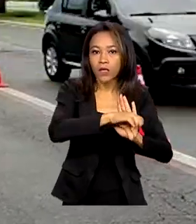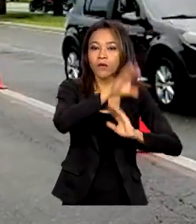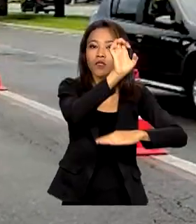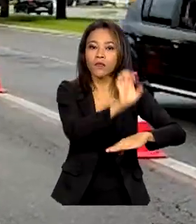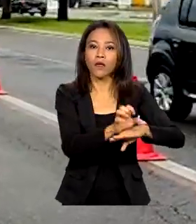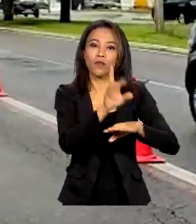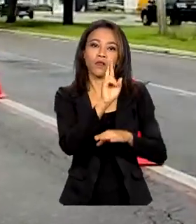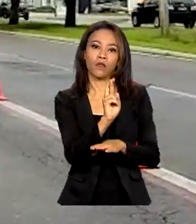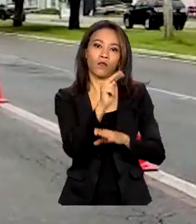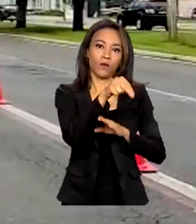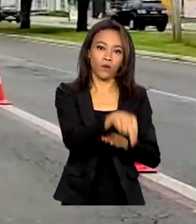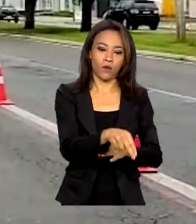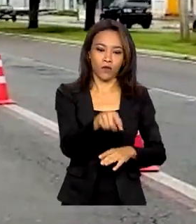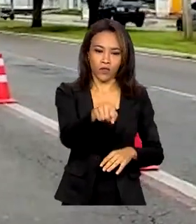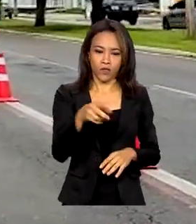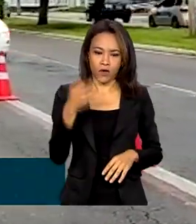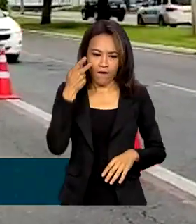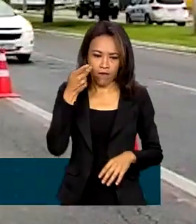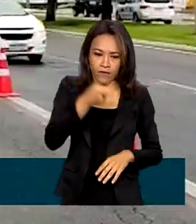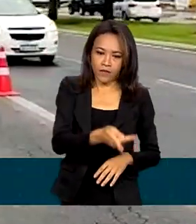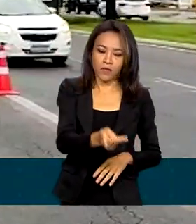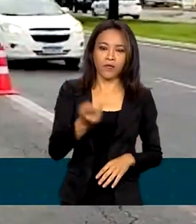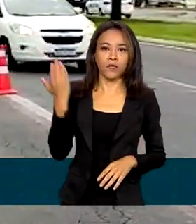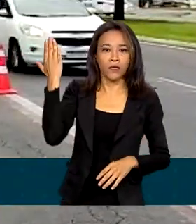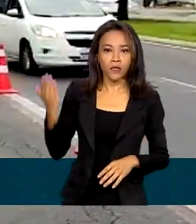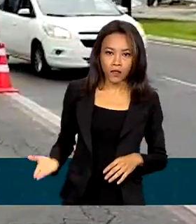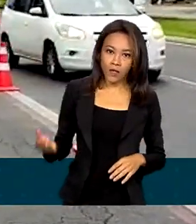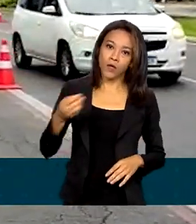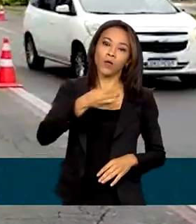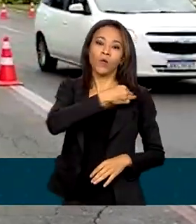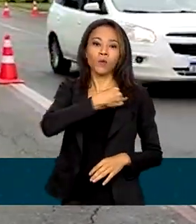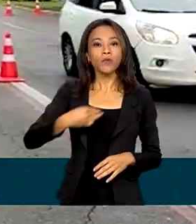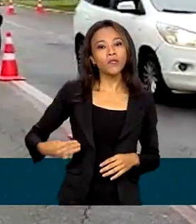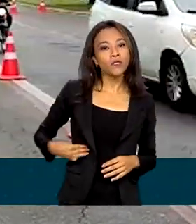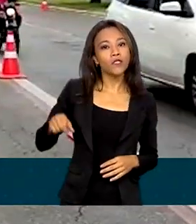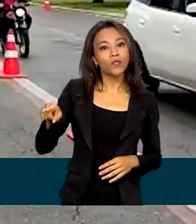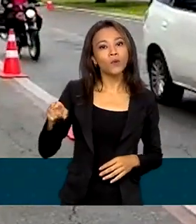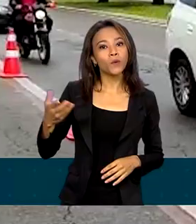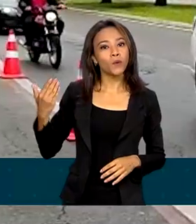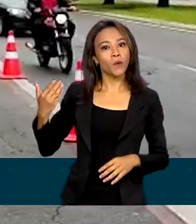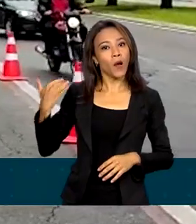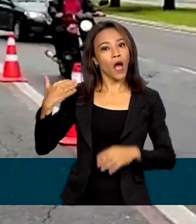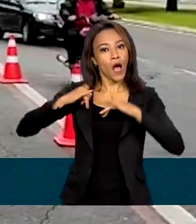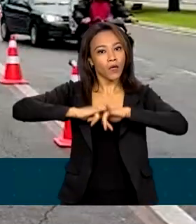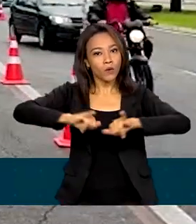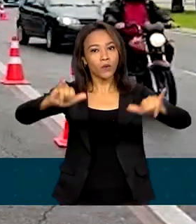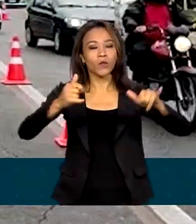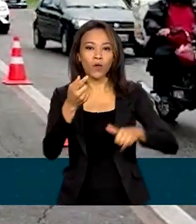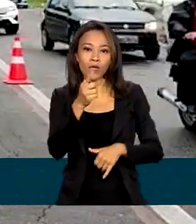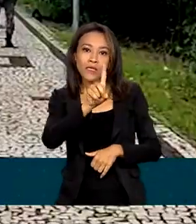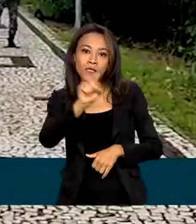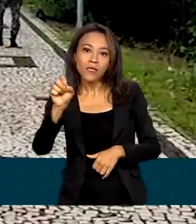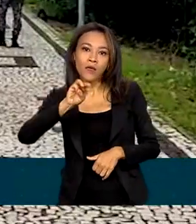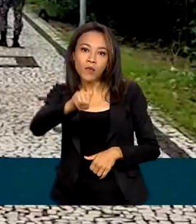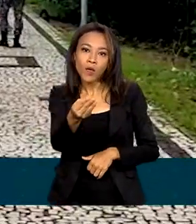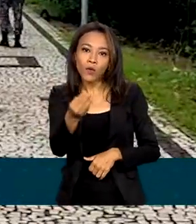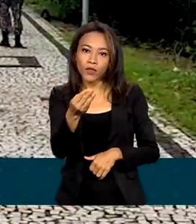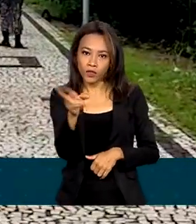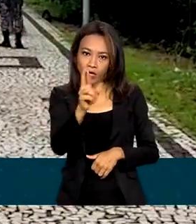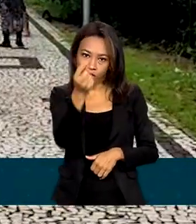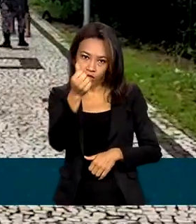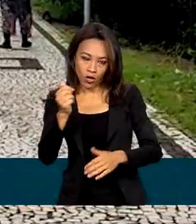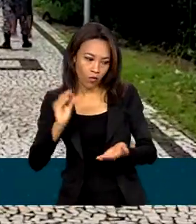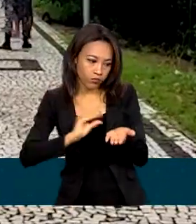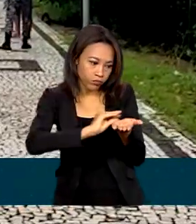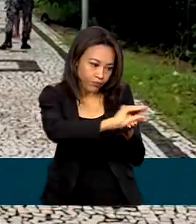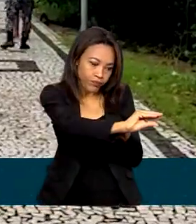Após a visita ao Rio Grande do Norte, o ministro Flávio Dino anunciou o repasse de 100 milhões de reais para ajudar a conter